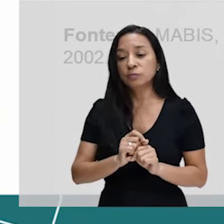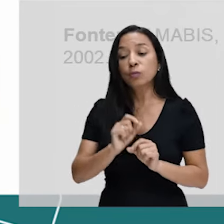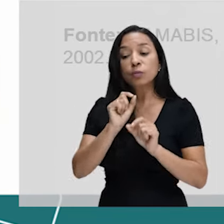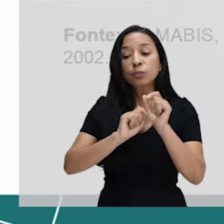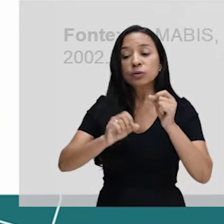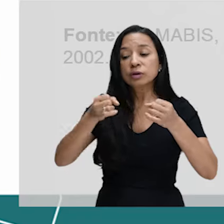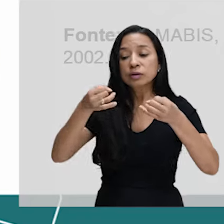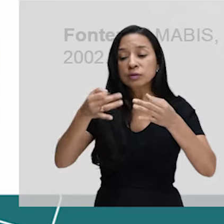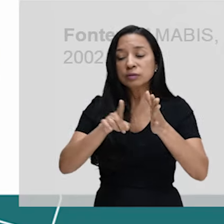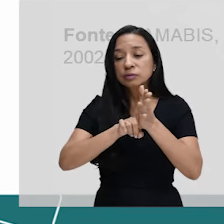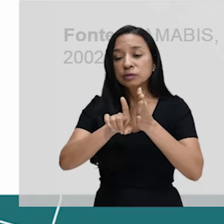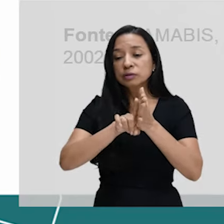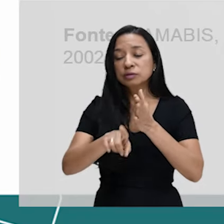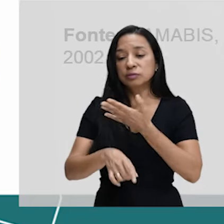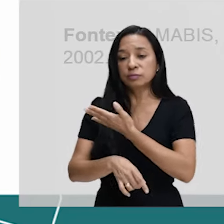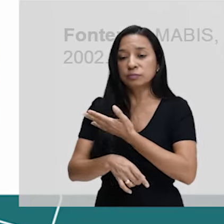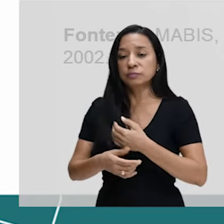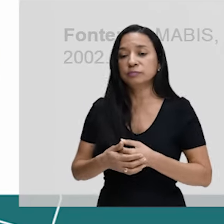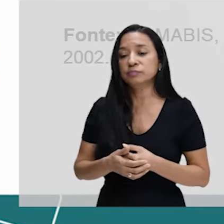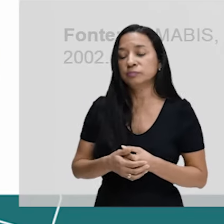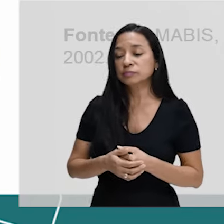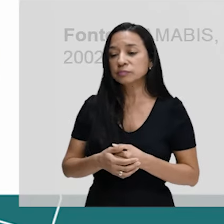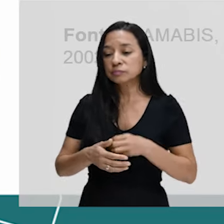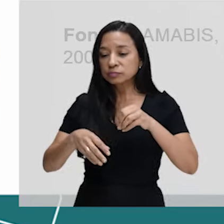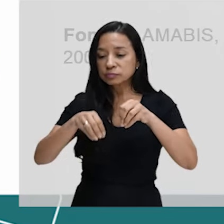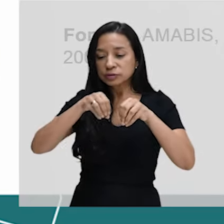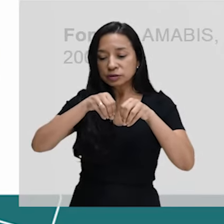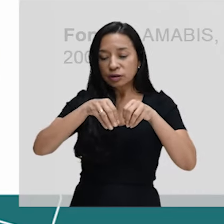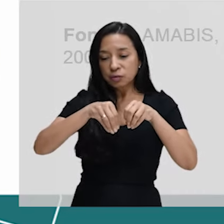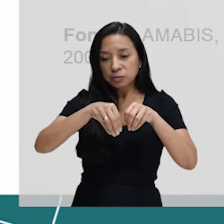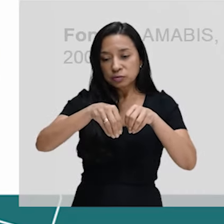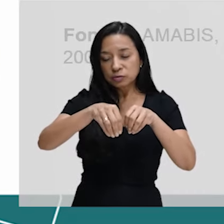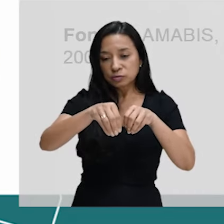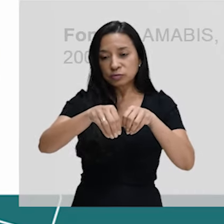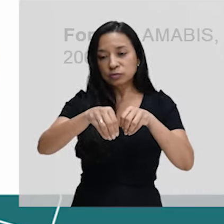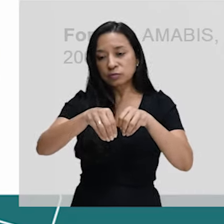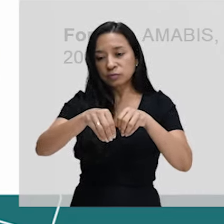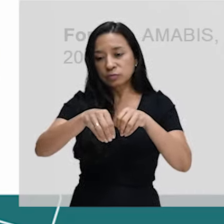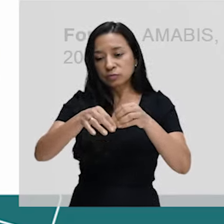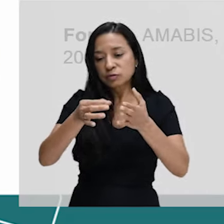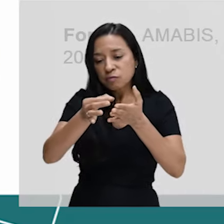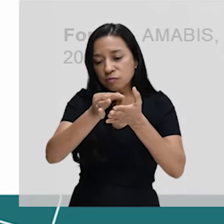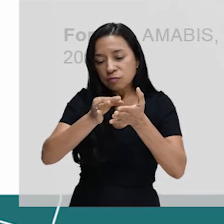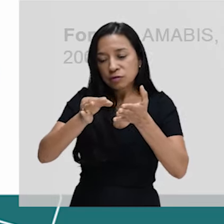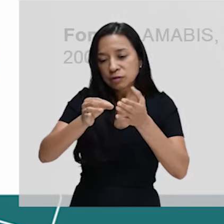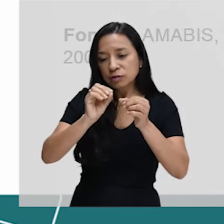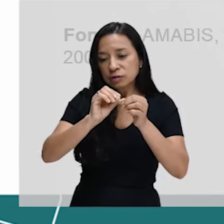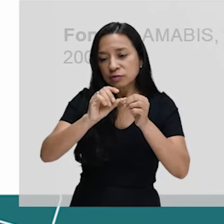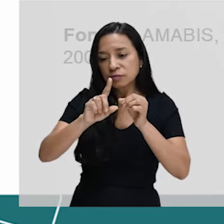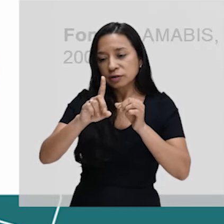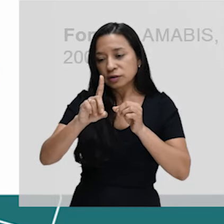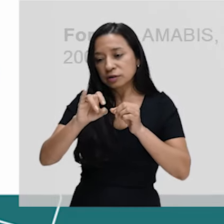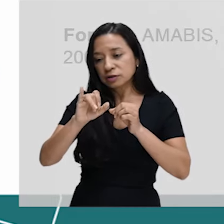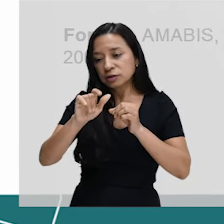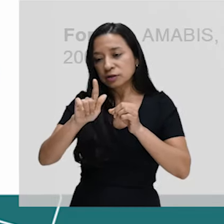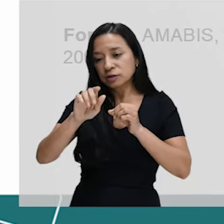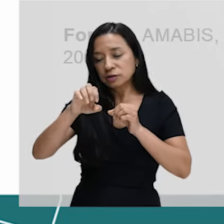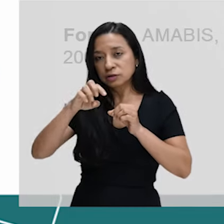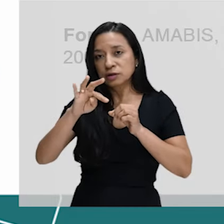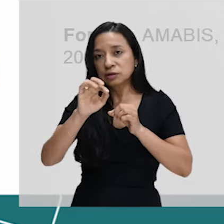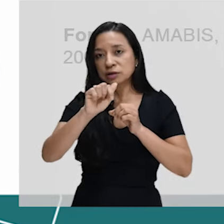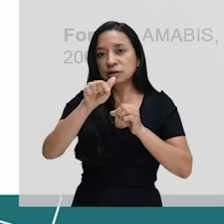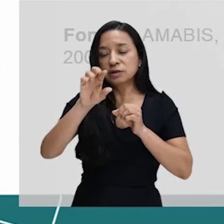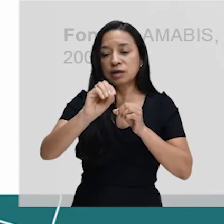questão. Os lisossomos, que são organelas que promovem a digestão intracelular. O que é a